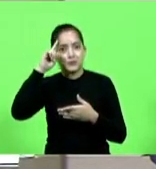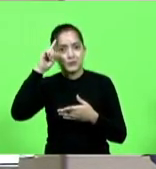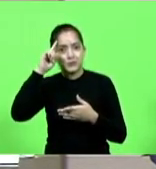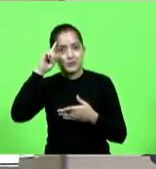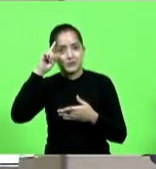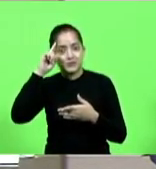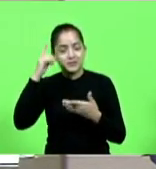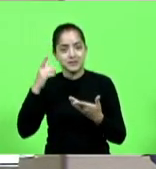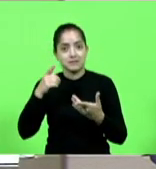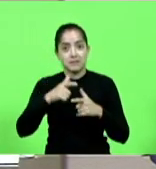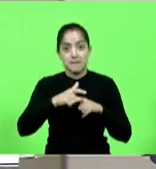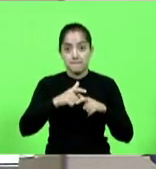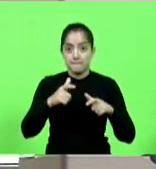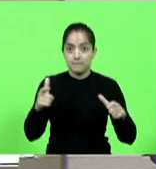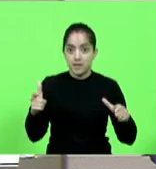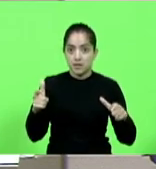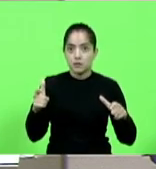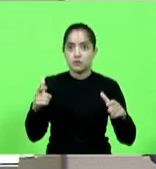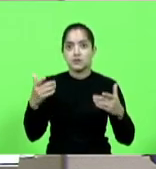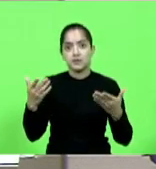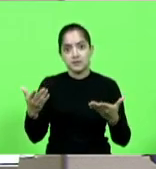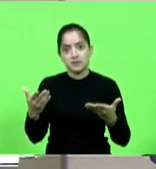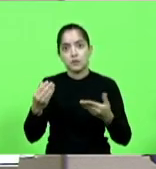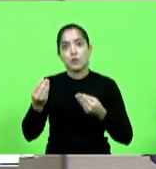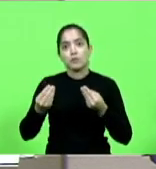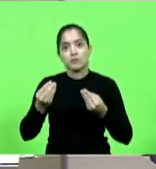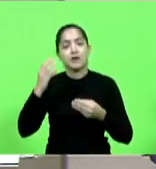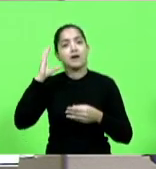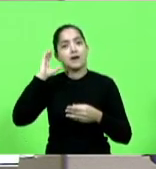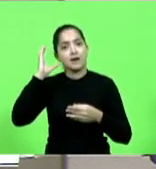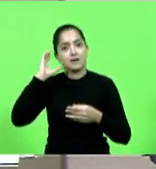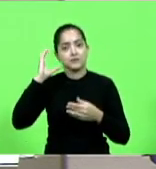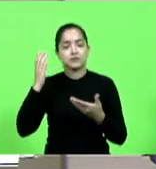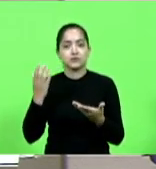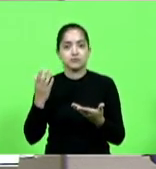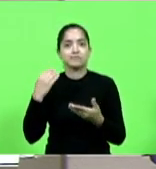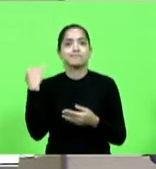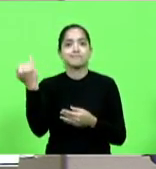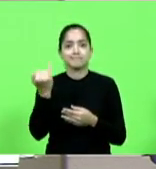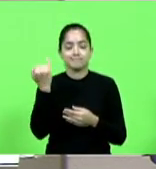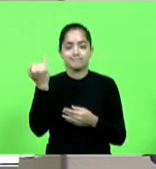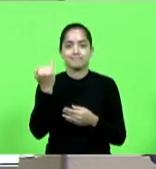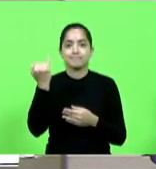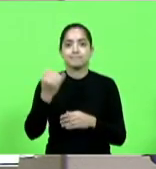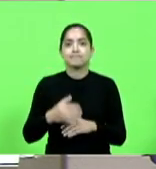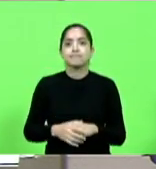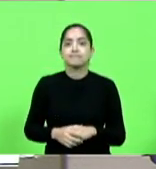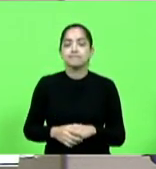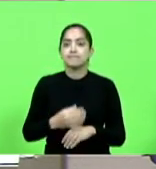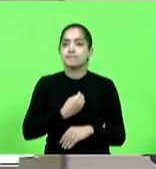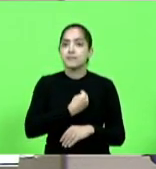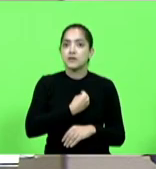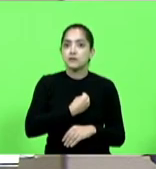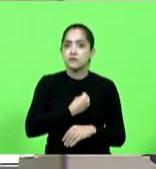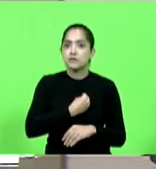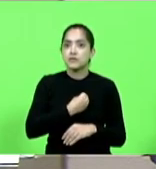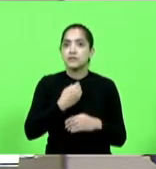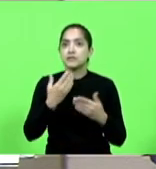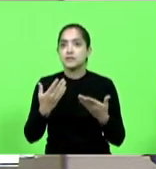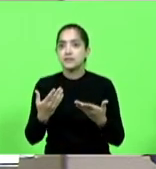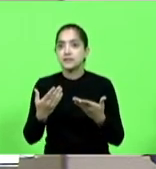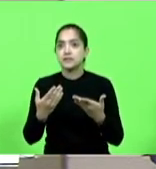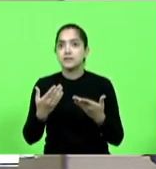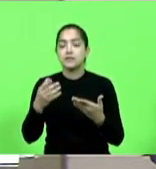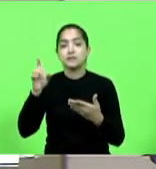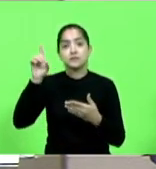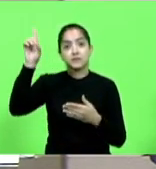grande maioria através da da rádio a importância que a rádio tem na vida e sem se falar na palavra de Deus